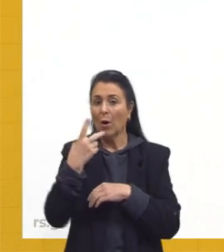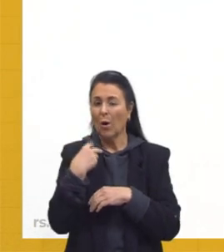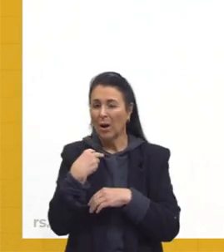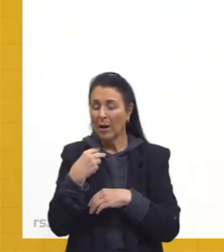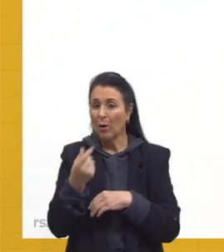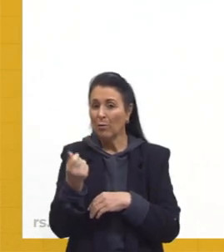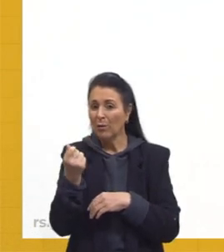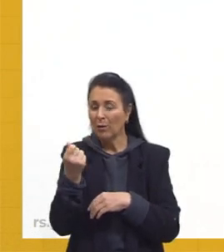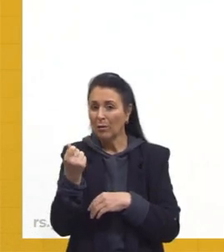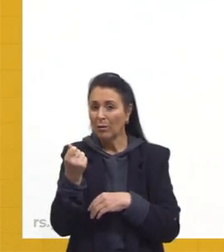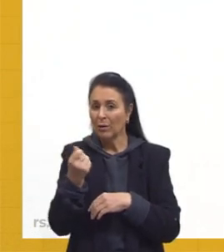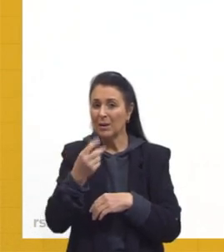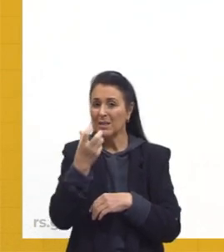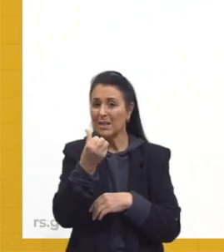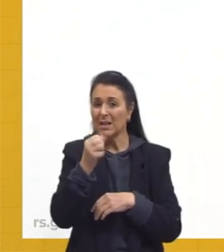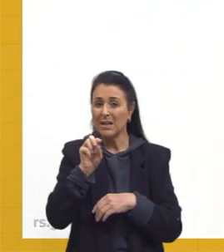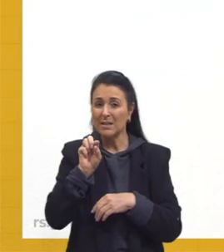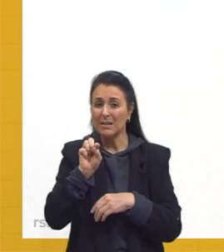de reais, tá?